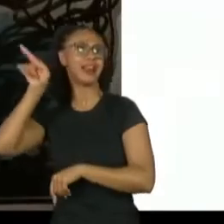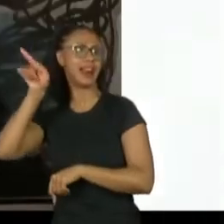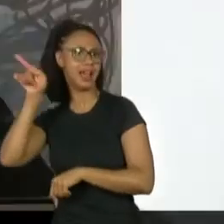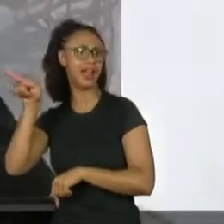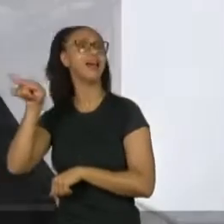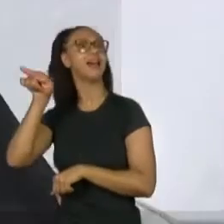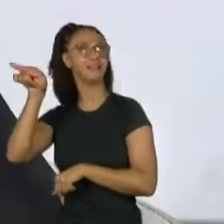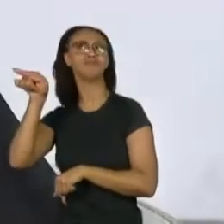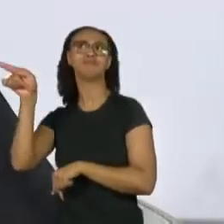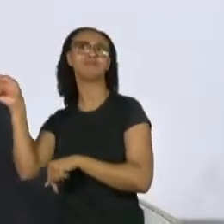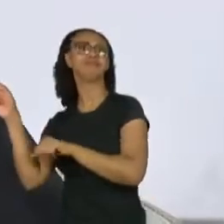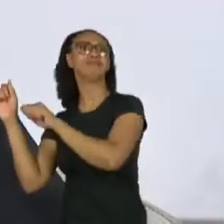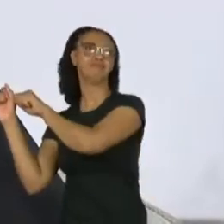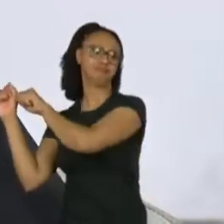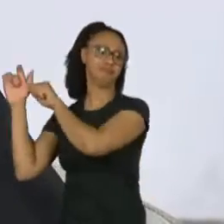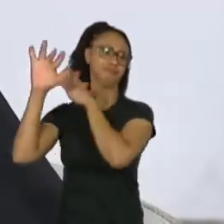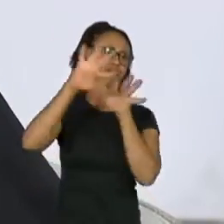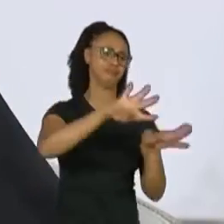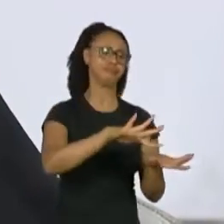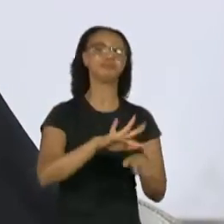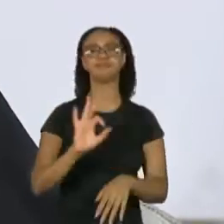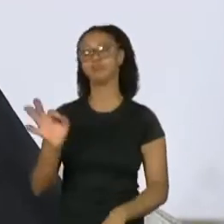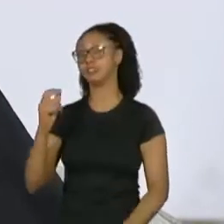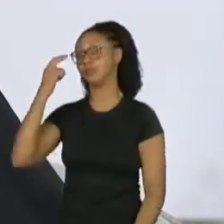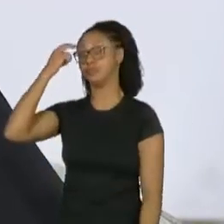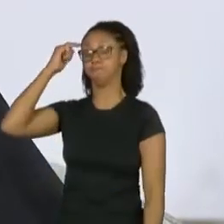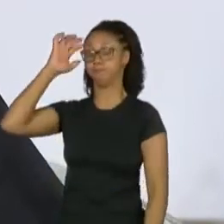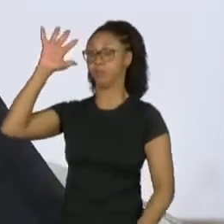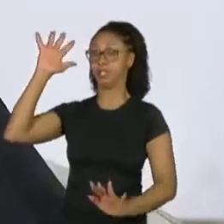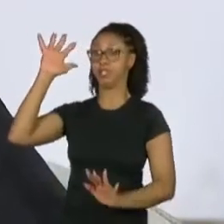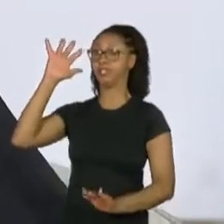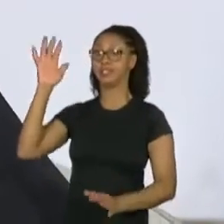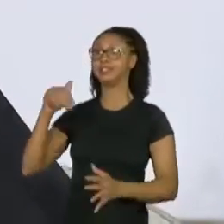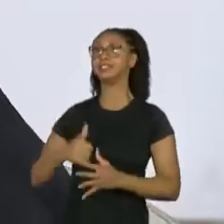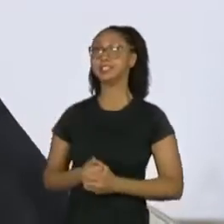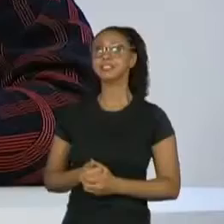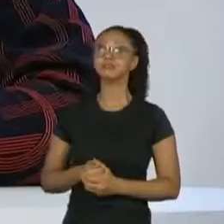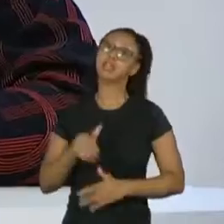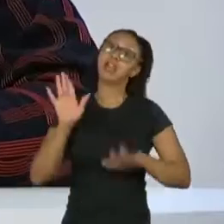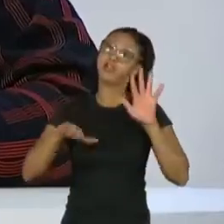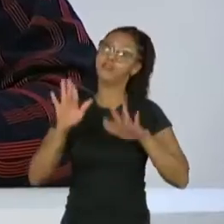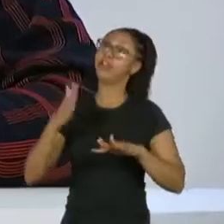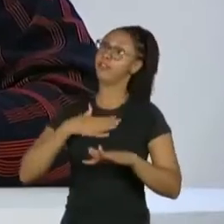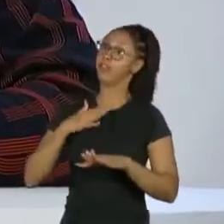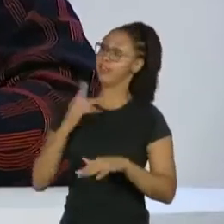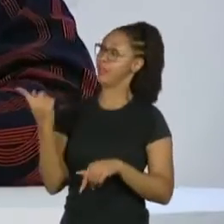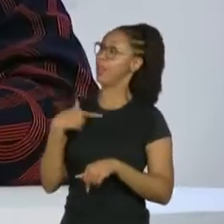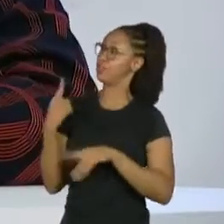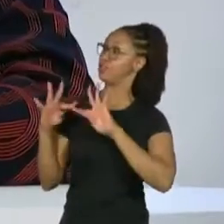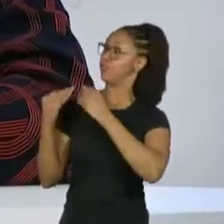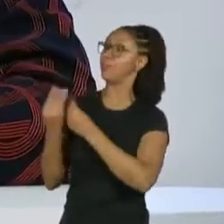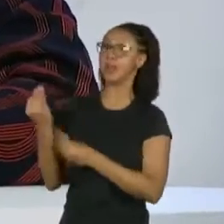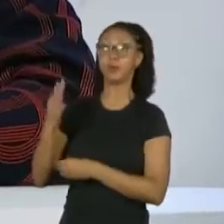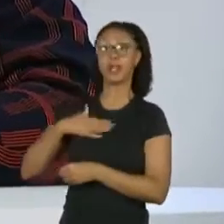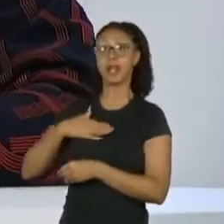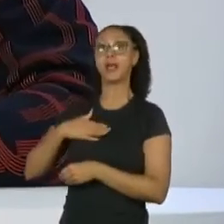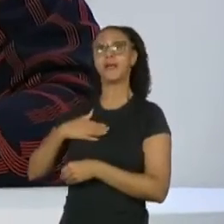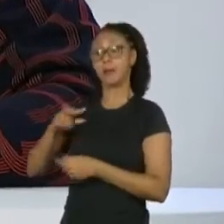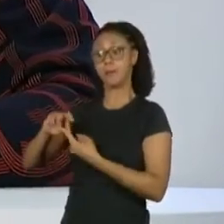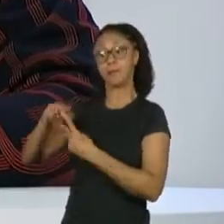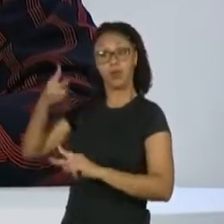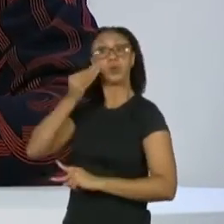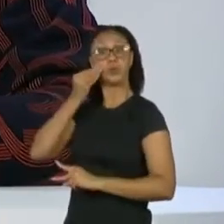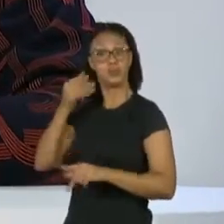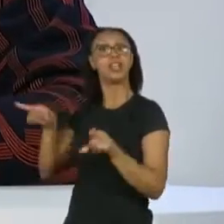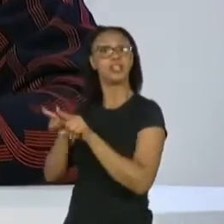vieram de lá. Uma loucura. Vai ver que a gente é até parente, porque o meu teste de DNA também deu Nigéria. É sério?